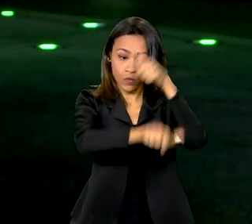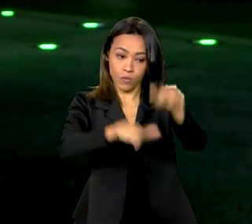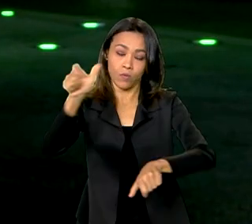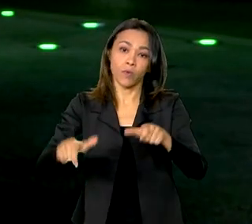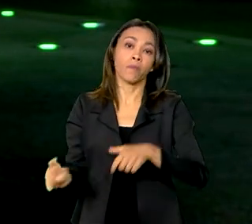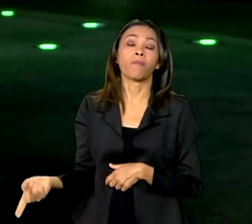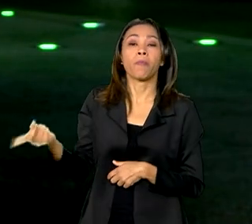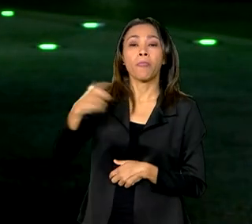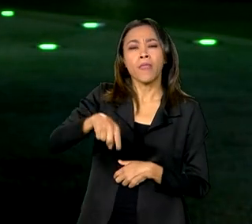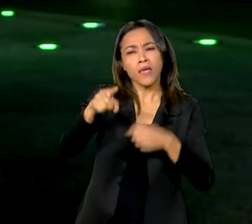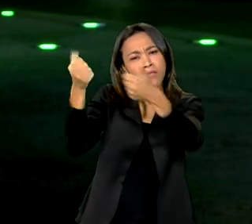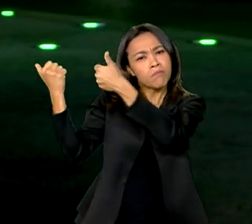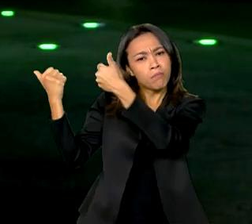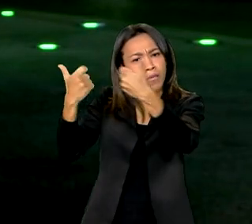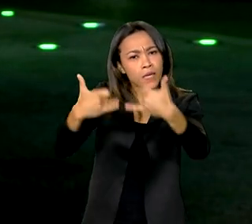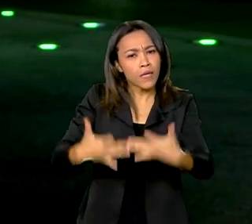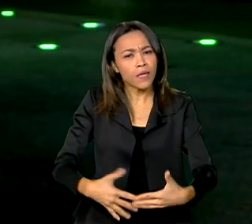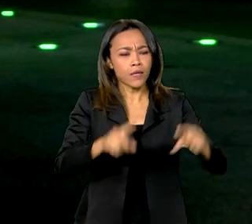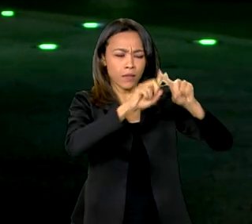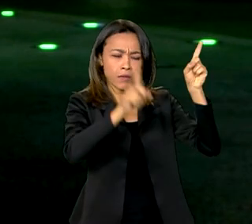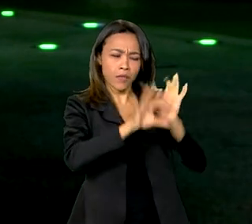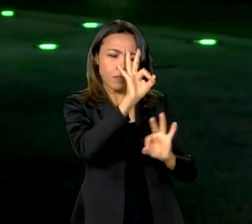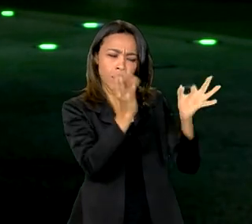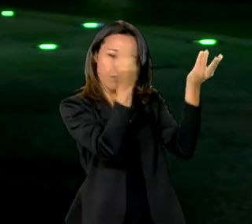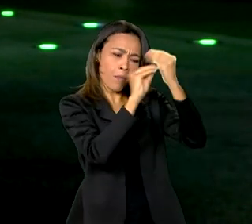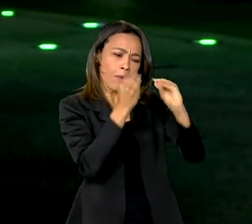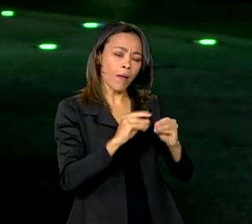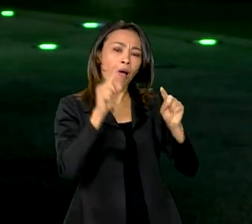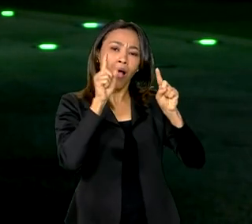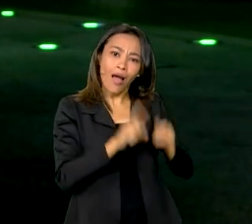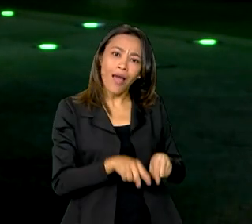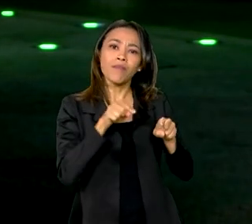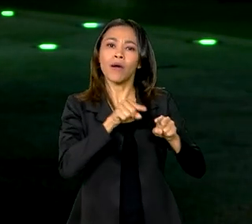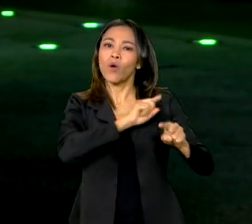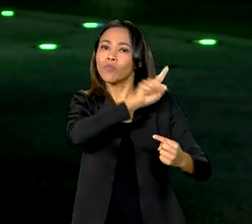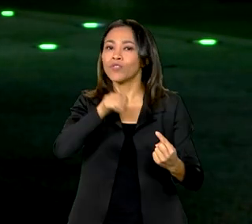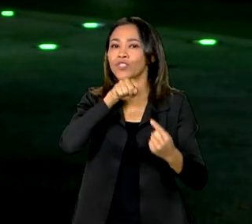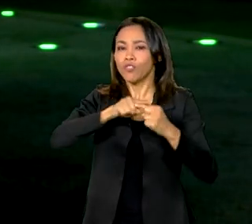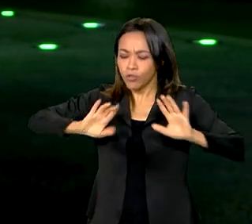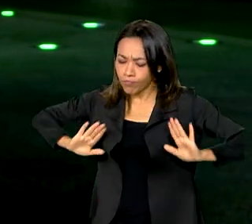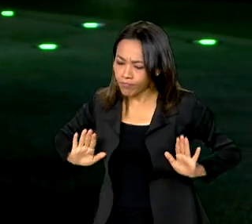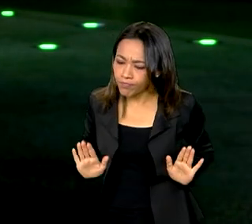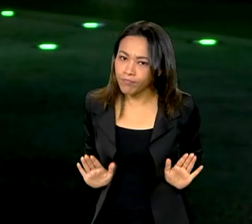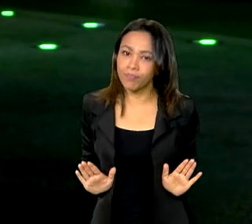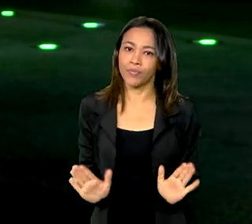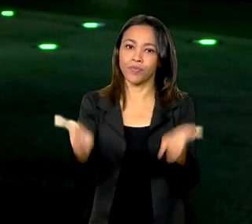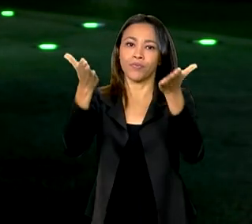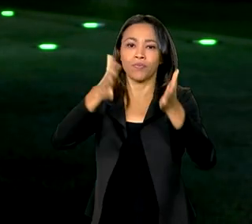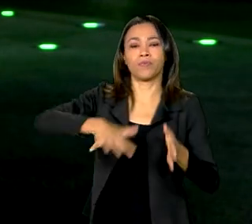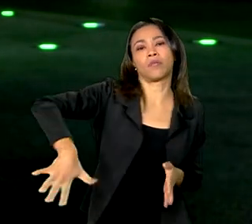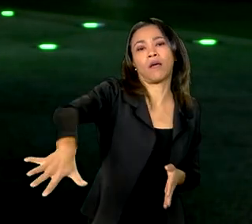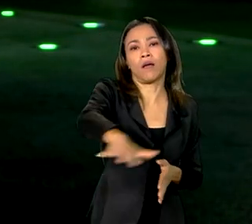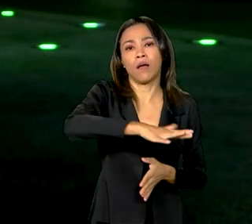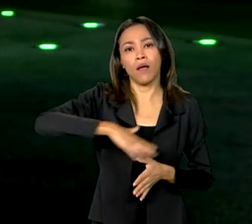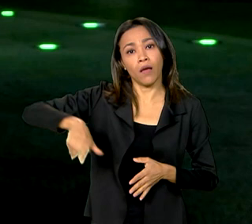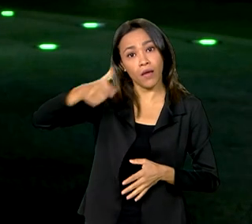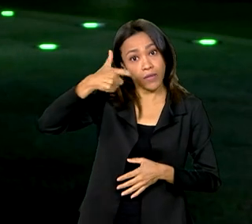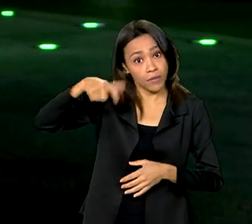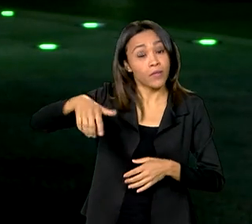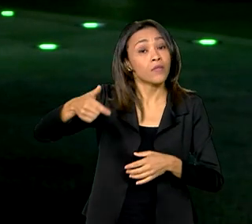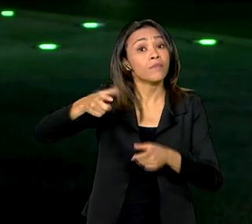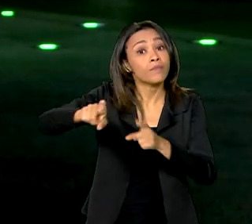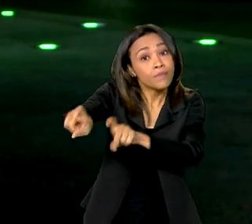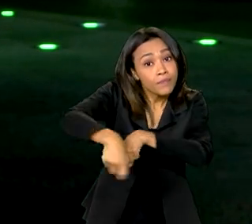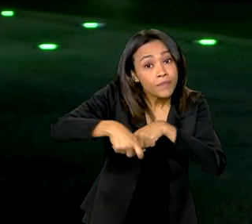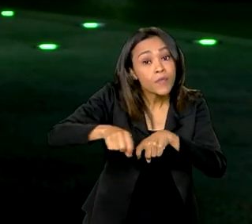Safra é um programa do governo federal que serve para impulsionar o setor agropecuário. Com linhas de crédito e incentivos,